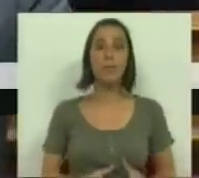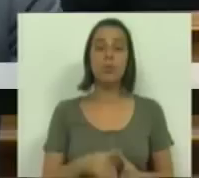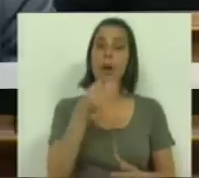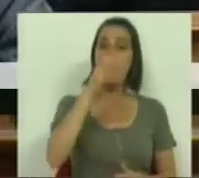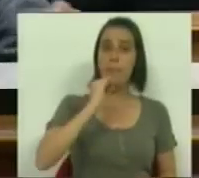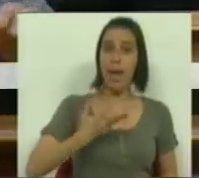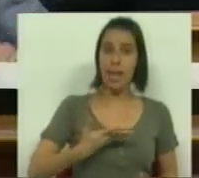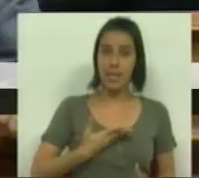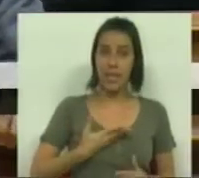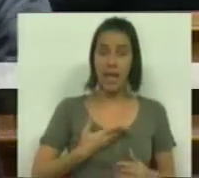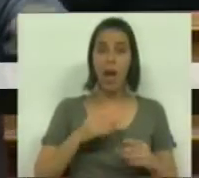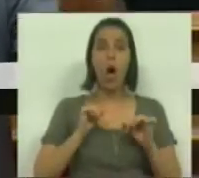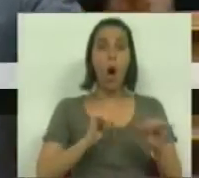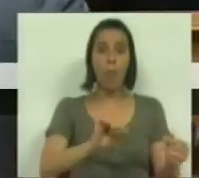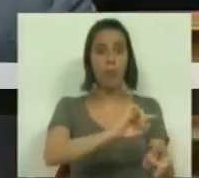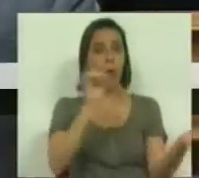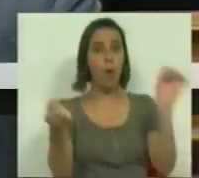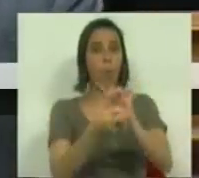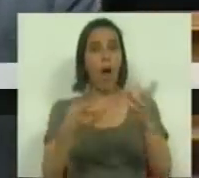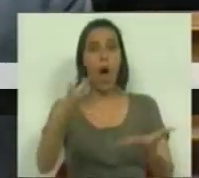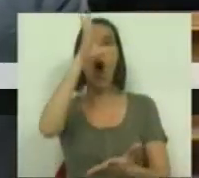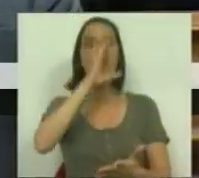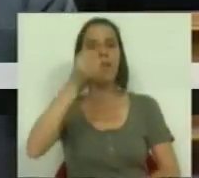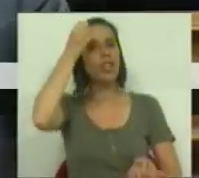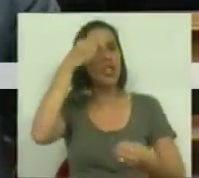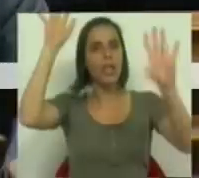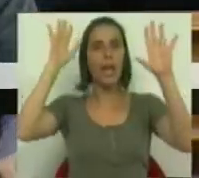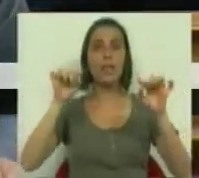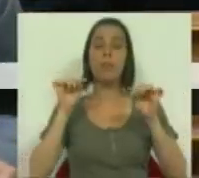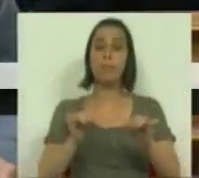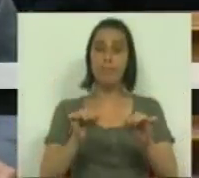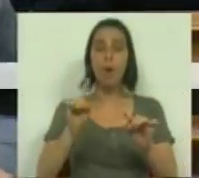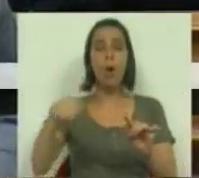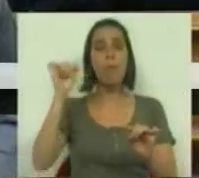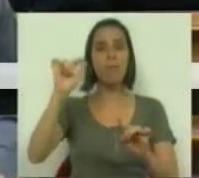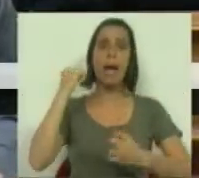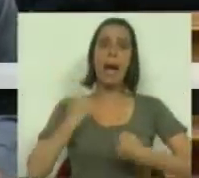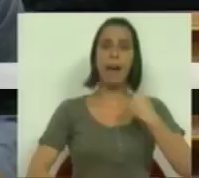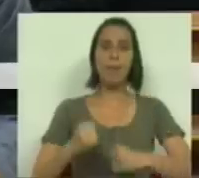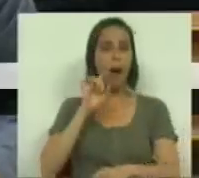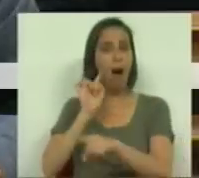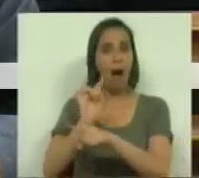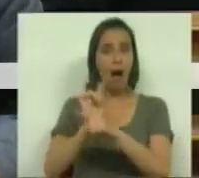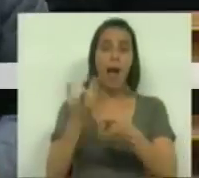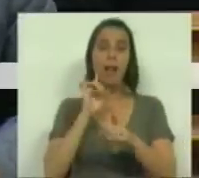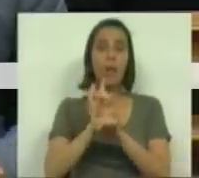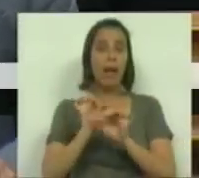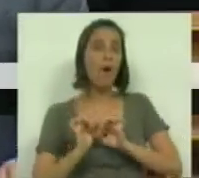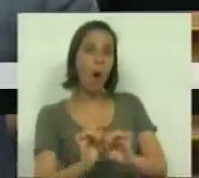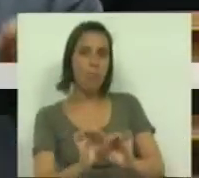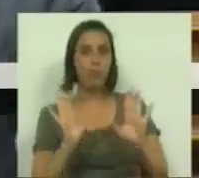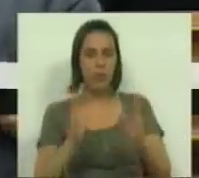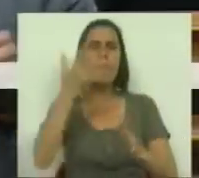quando o PSD passou da oposição para o Governo, se esqueceu destas que eram as suas reivindicações na oposição.